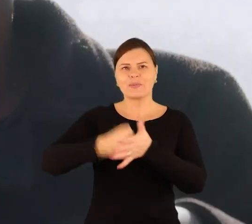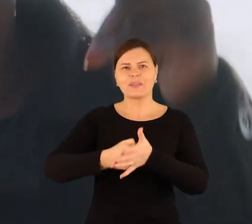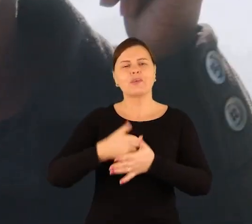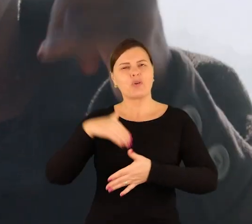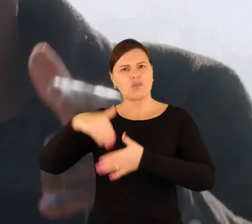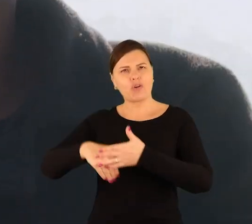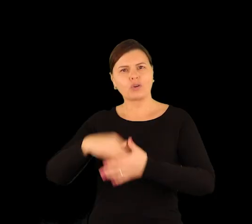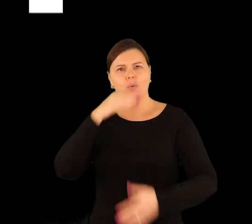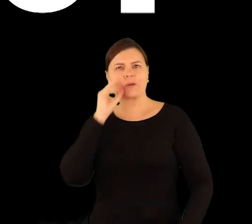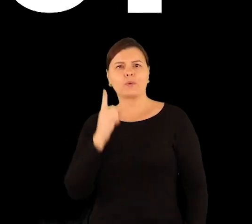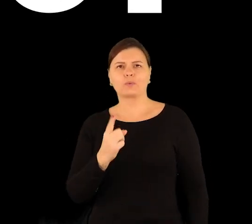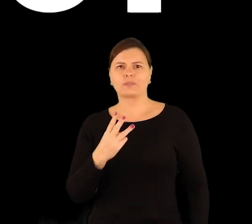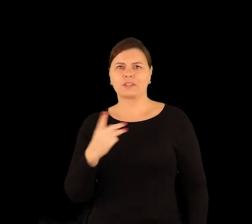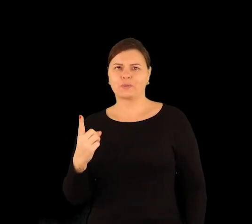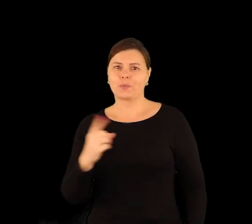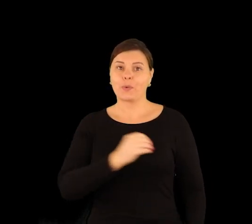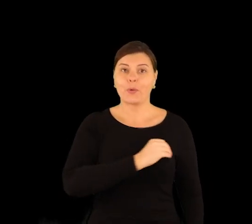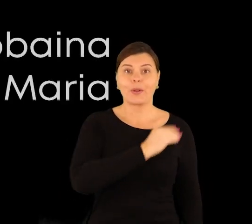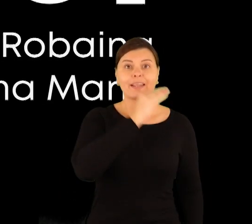Boto no Olívio 131.